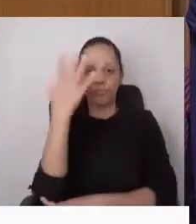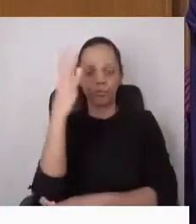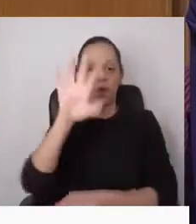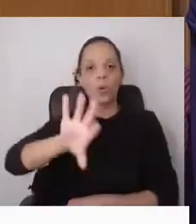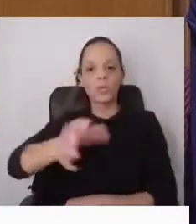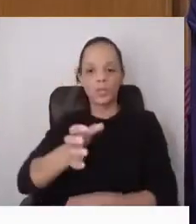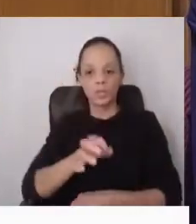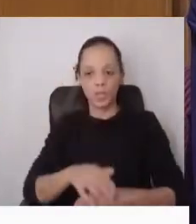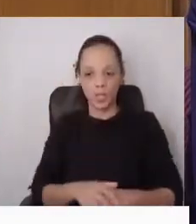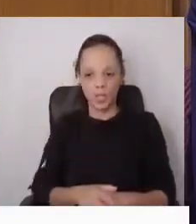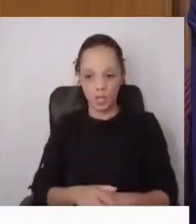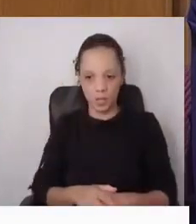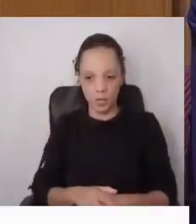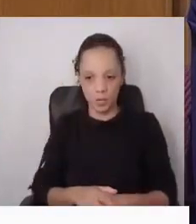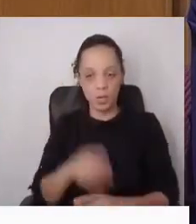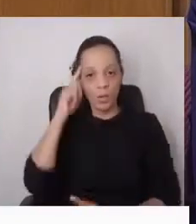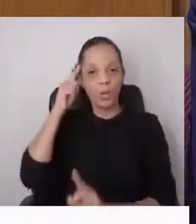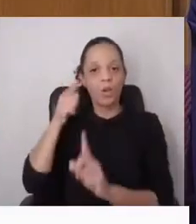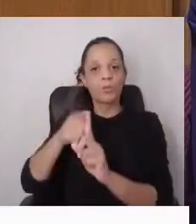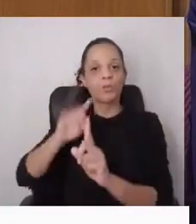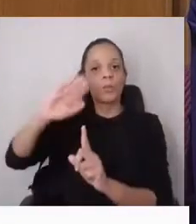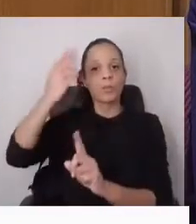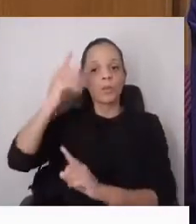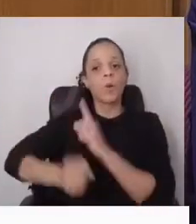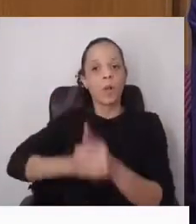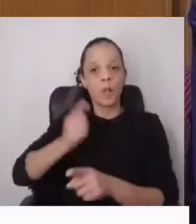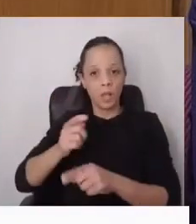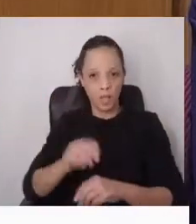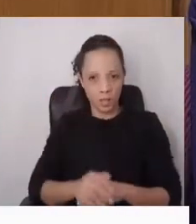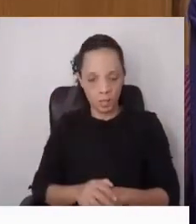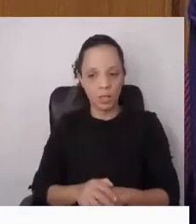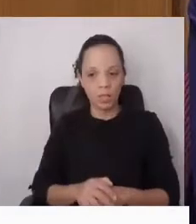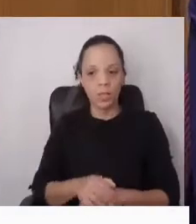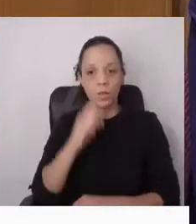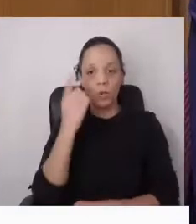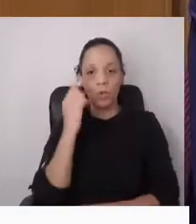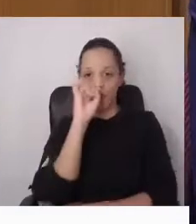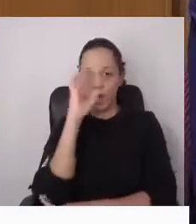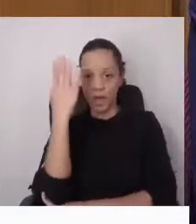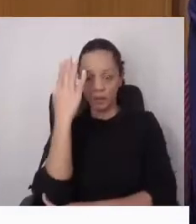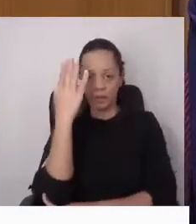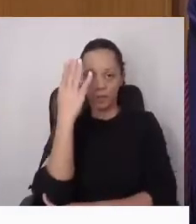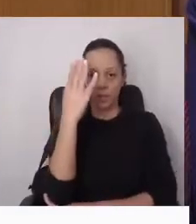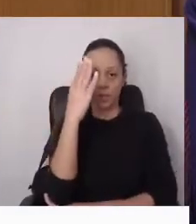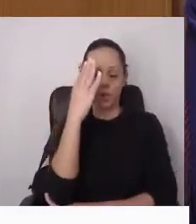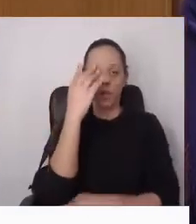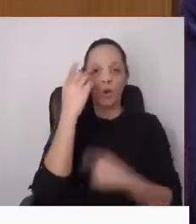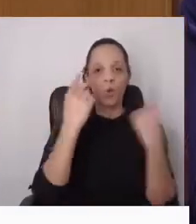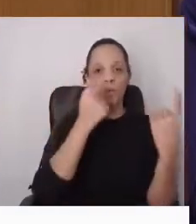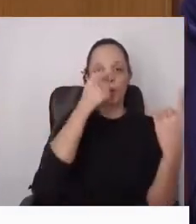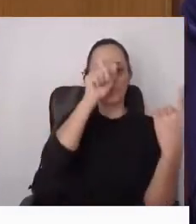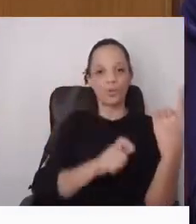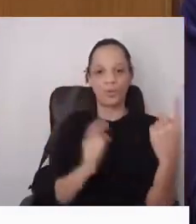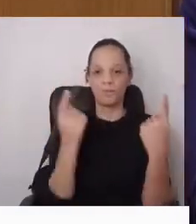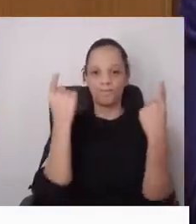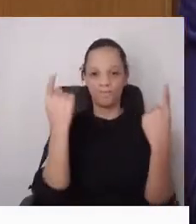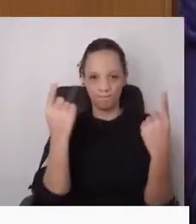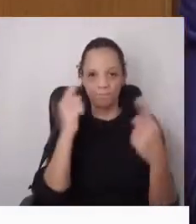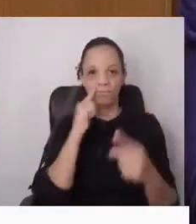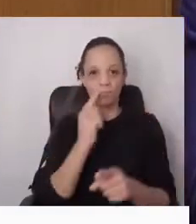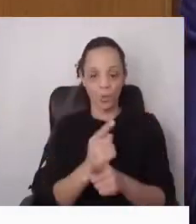em que o objetivo principal era uma árvore, um cidadão. Esse objetivo foi não só